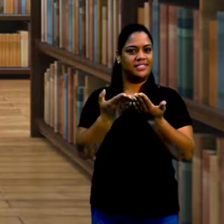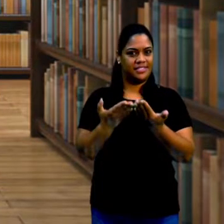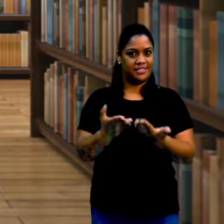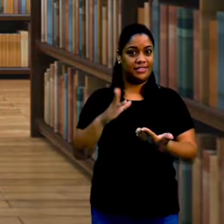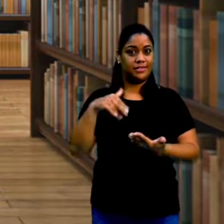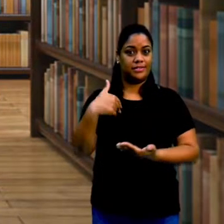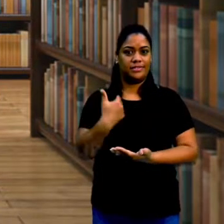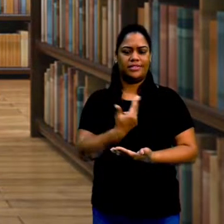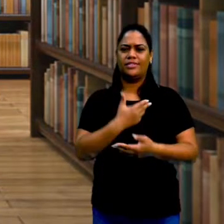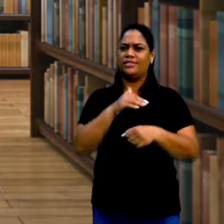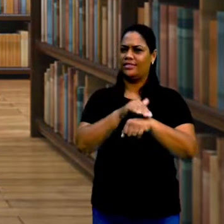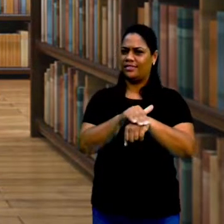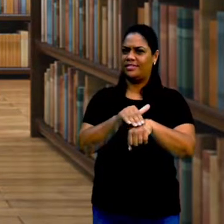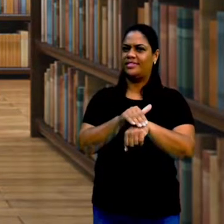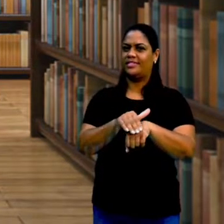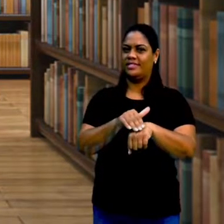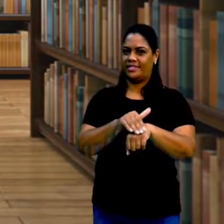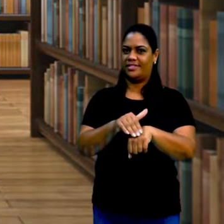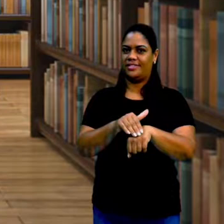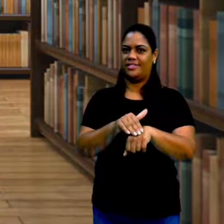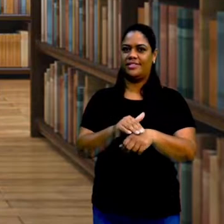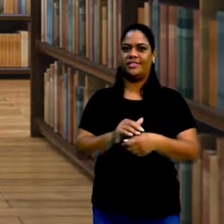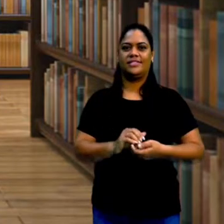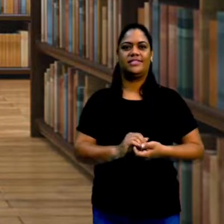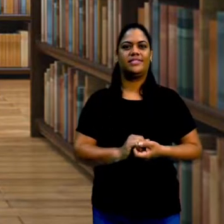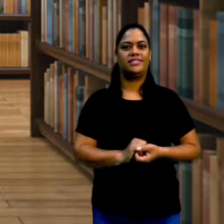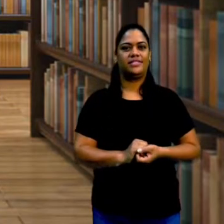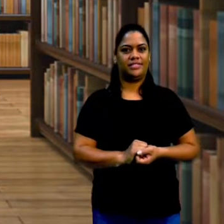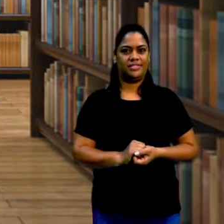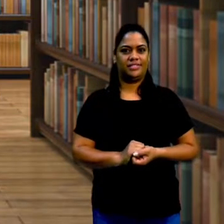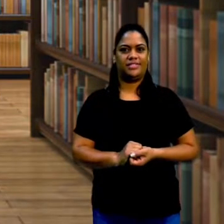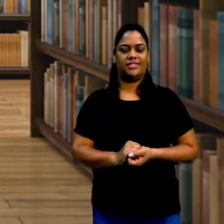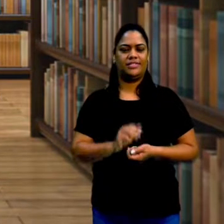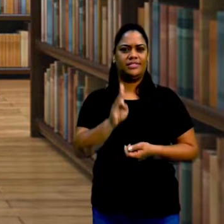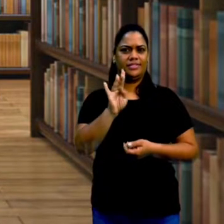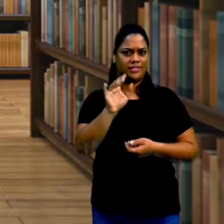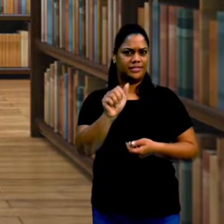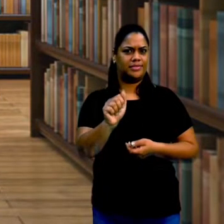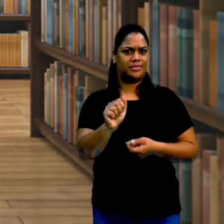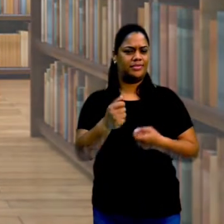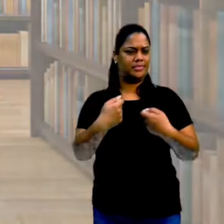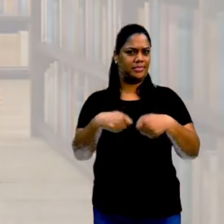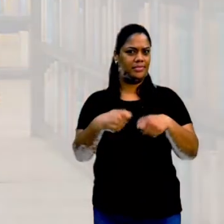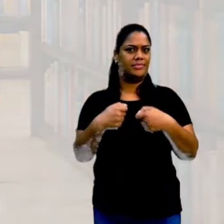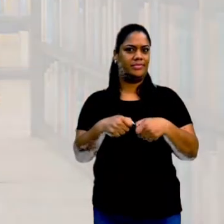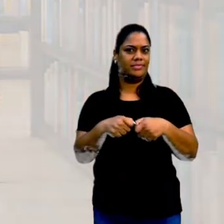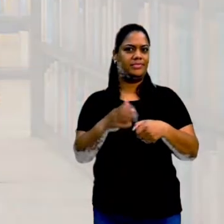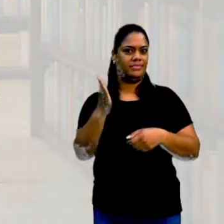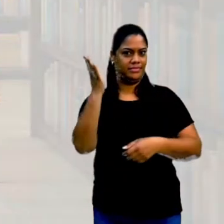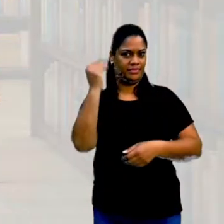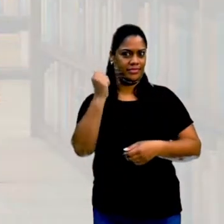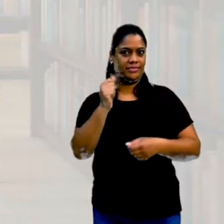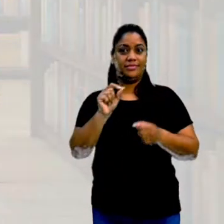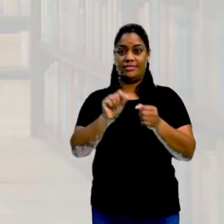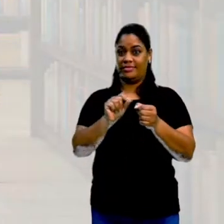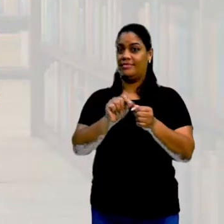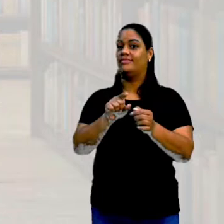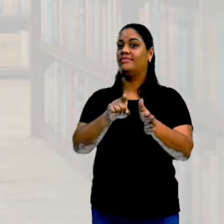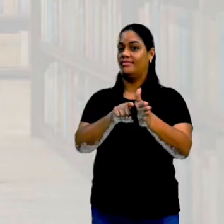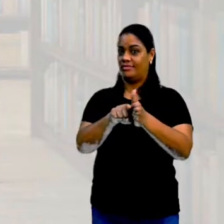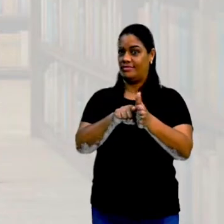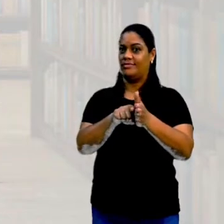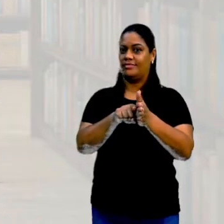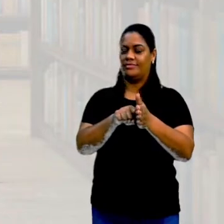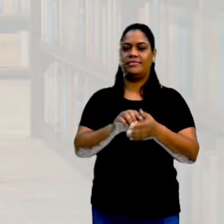vai conversar um pouquinho sobre uma questão que a Bia está precisando resolver, que é realizar uma pesquisa.